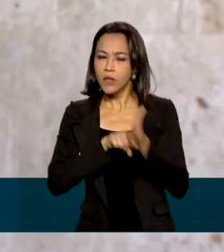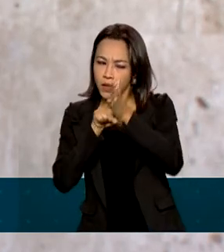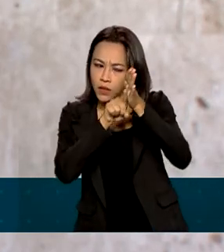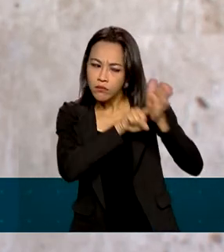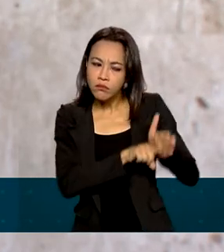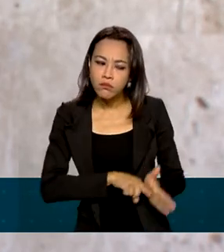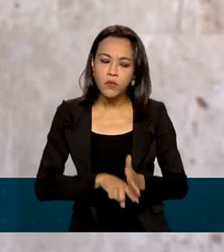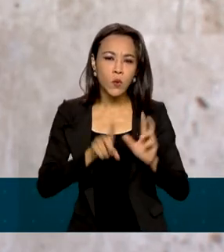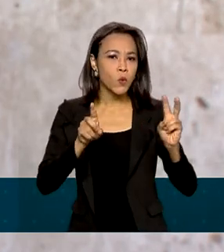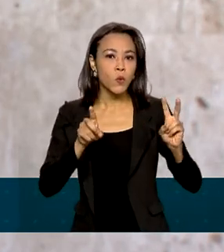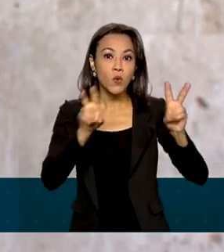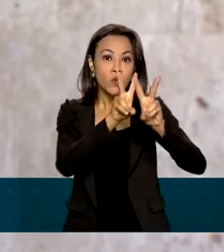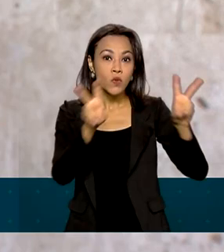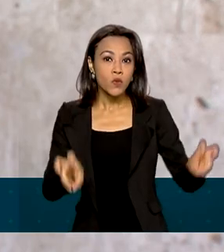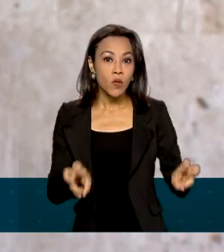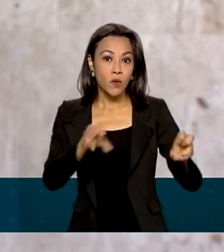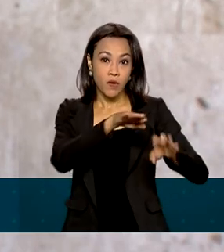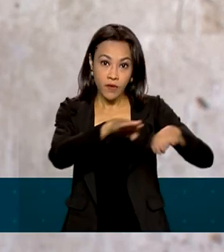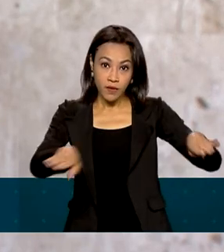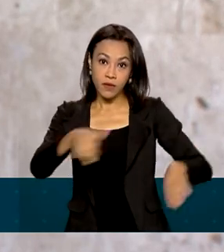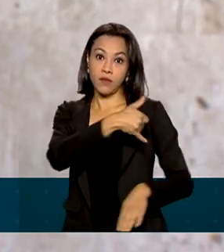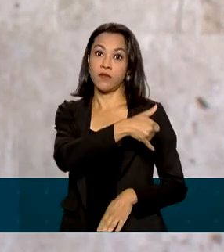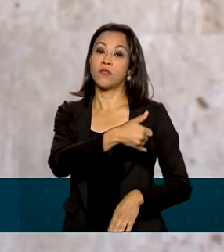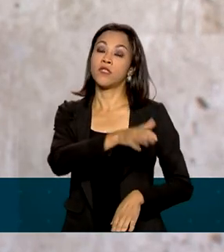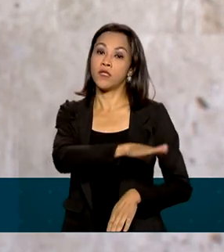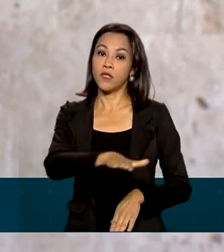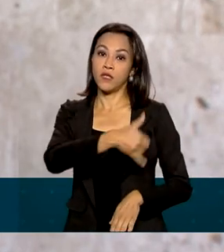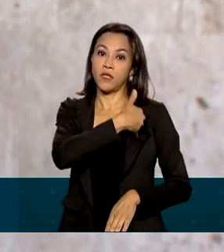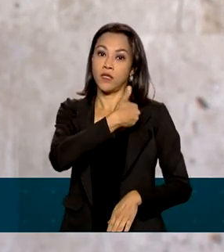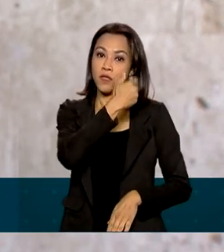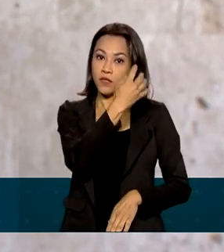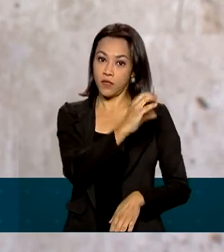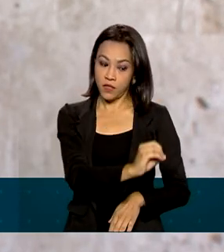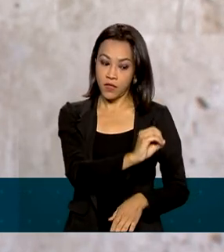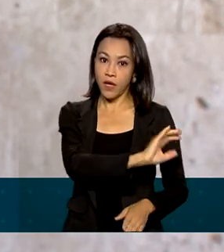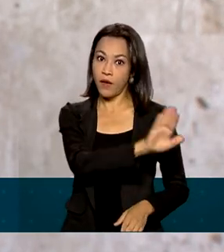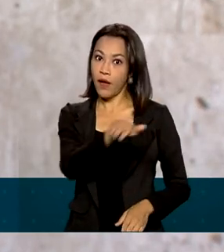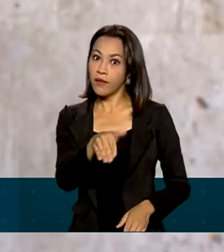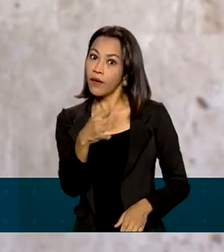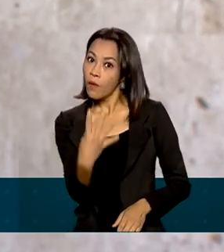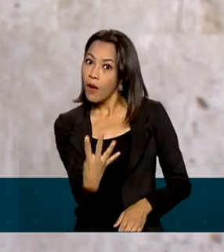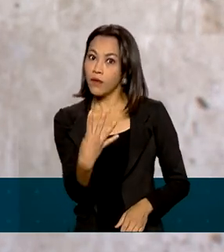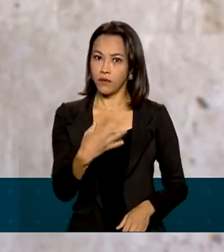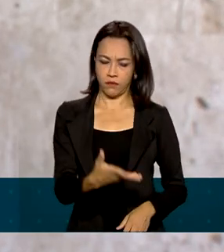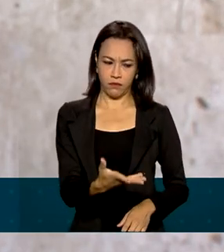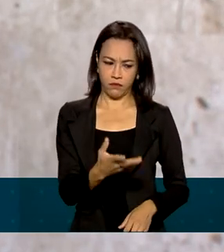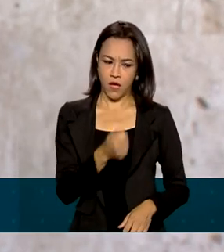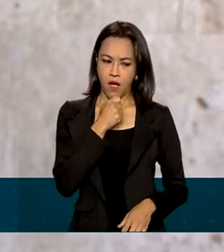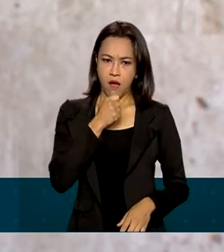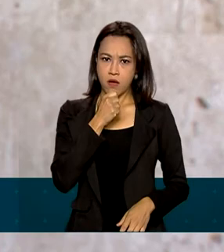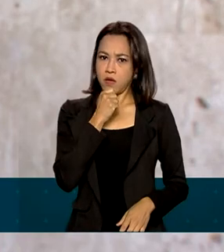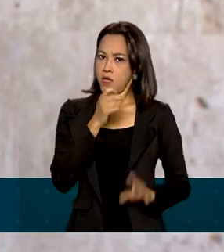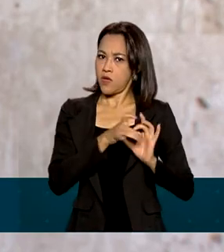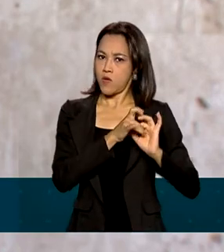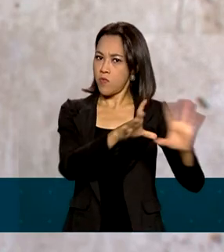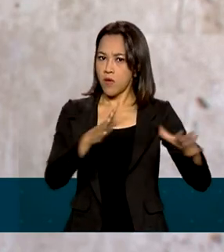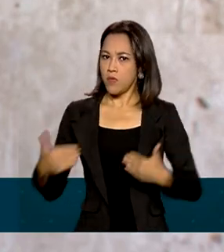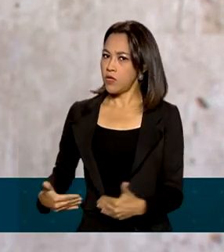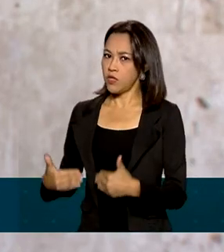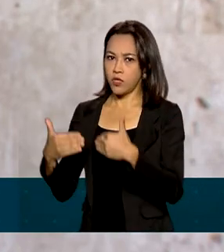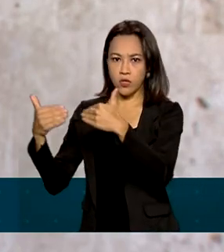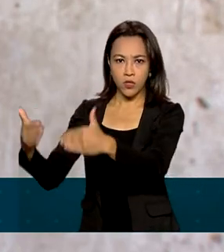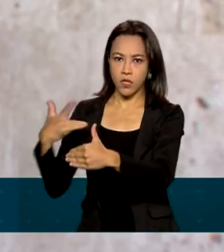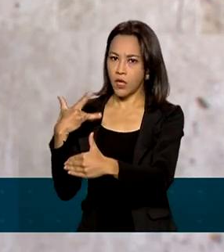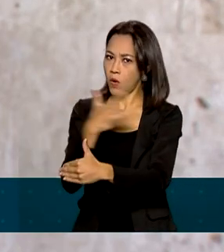é a questão da vacinação de crianças de 0 a 4 anos, que já teria sido iniciada em alguns locais, sendo que não há autorização da